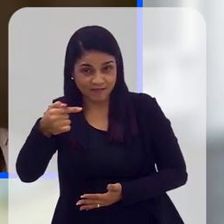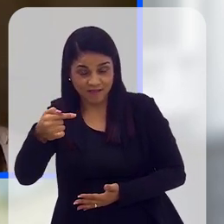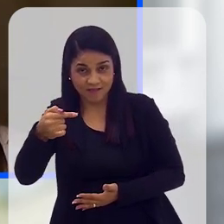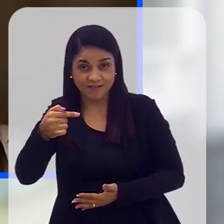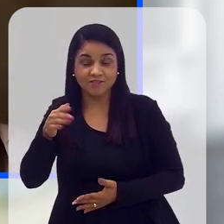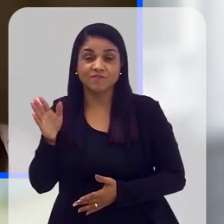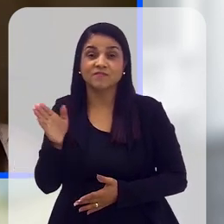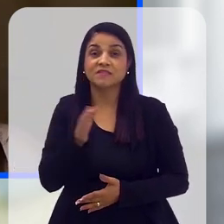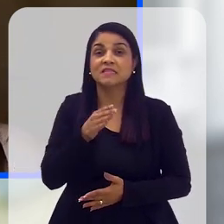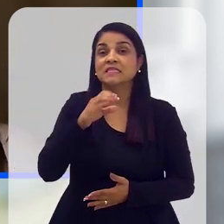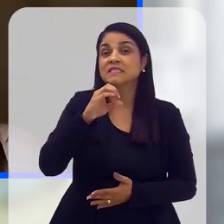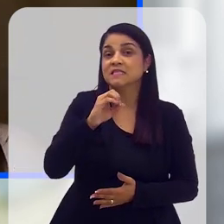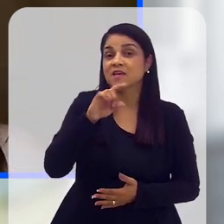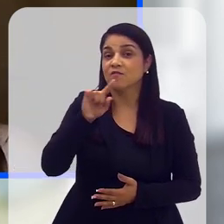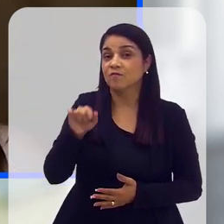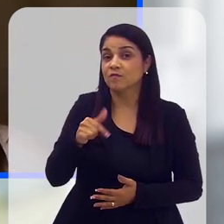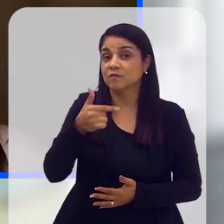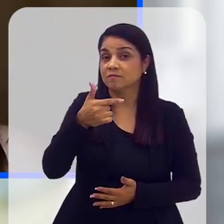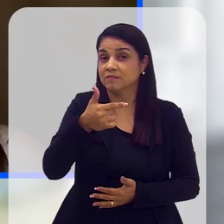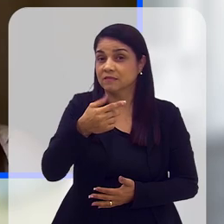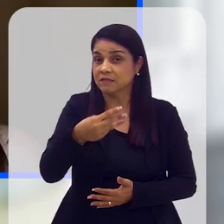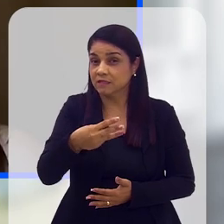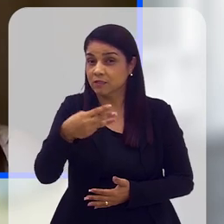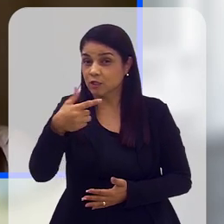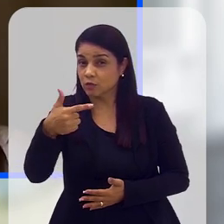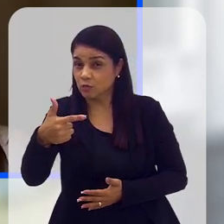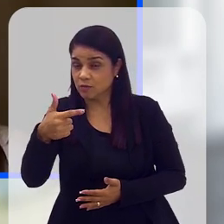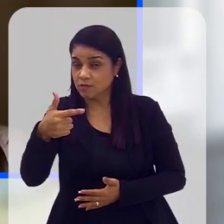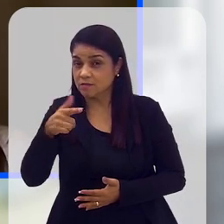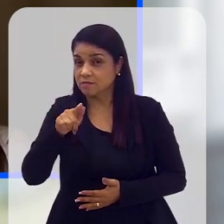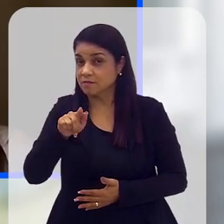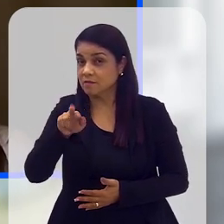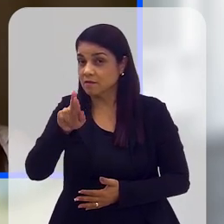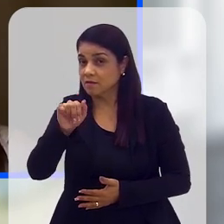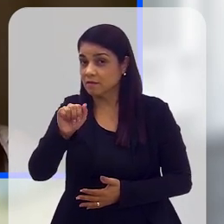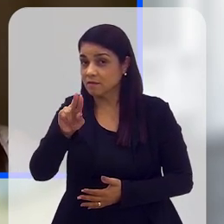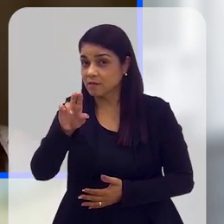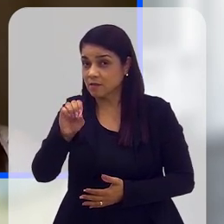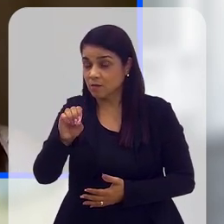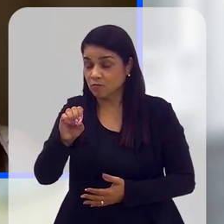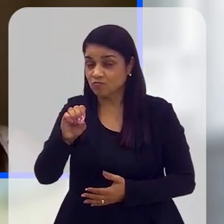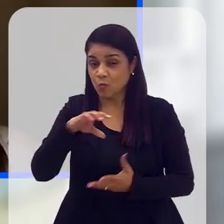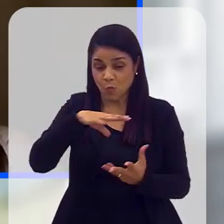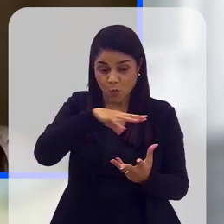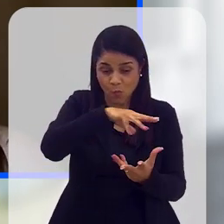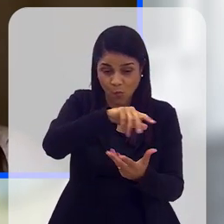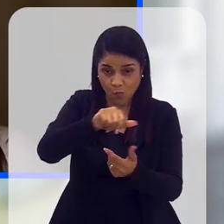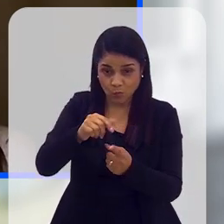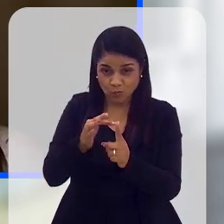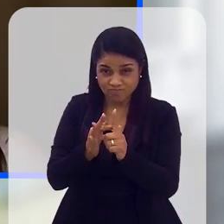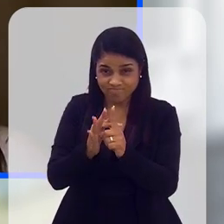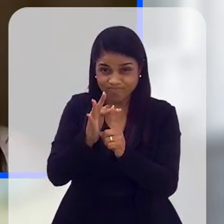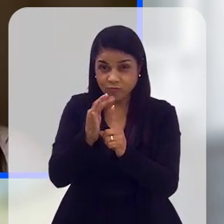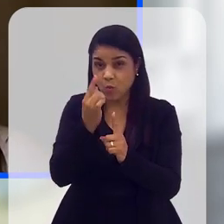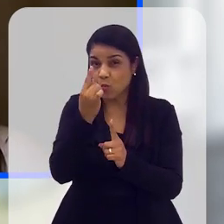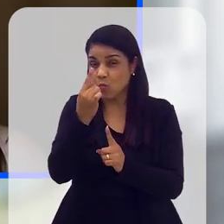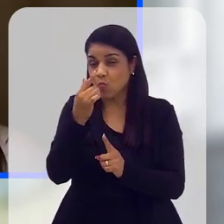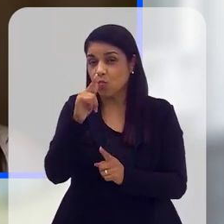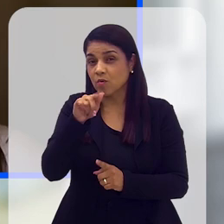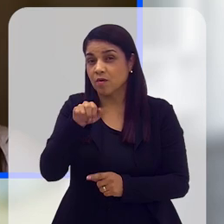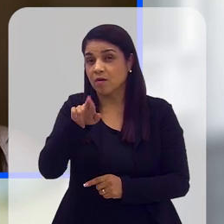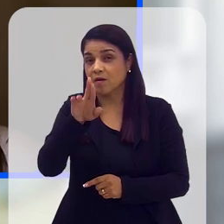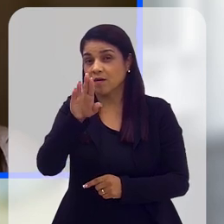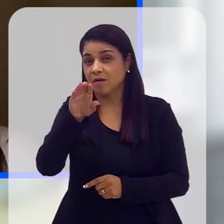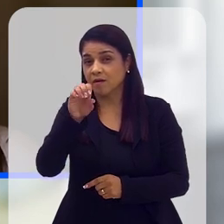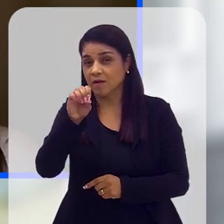0,36 graus Celsius por década, o que significa que, na melhor das hipóteses, o mundo vai aumentar um grau